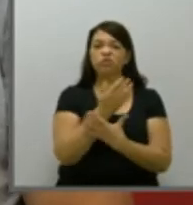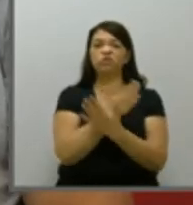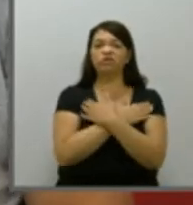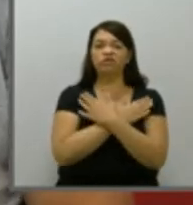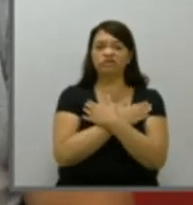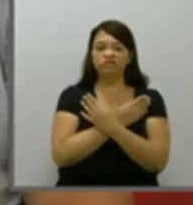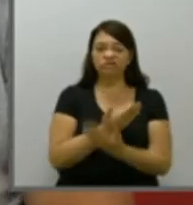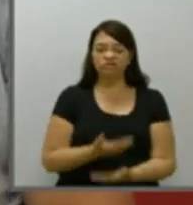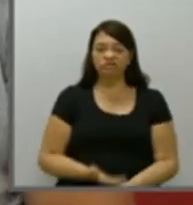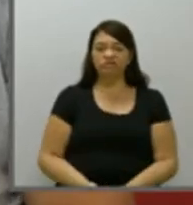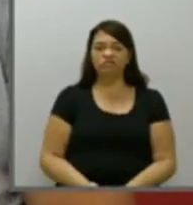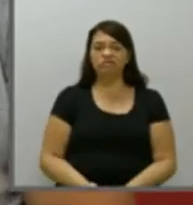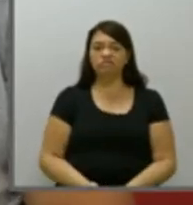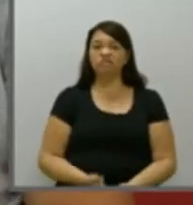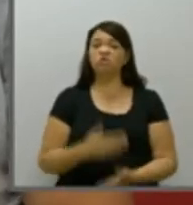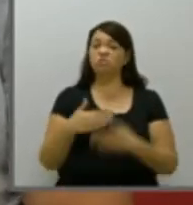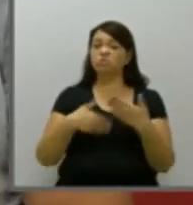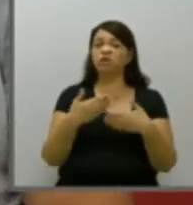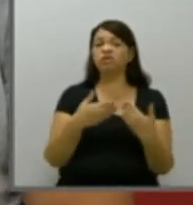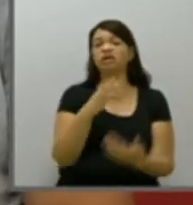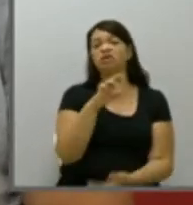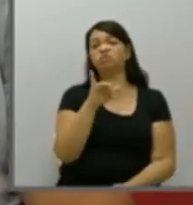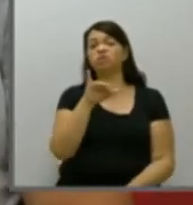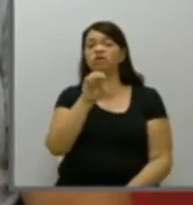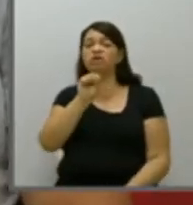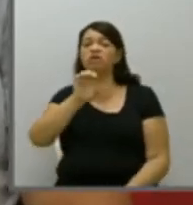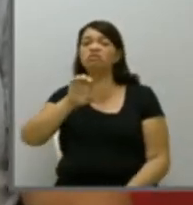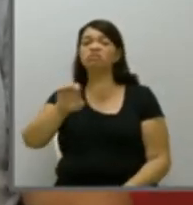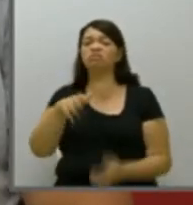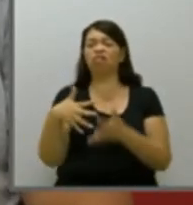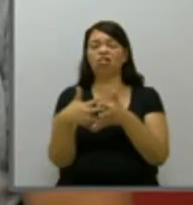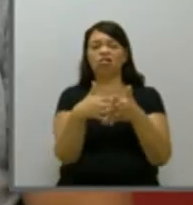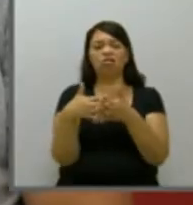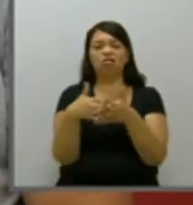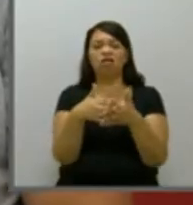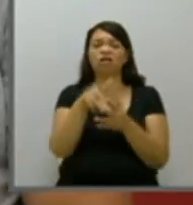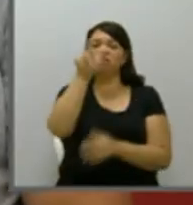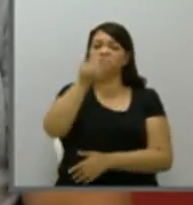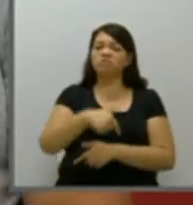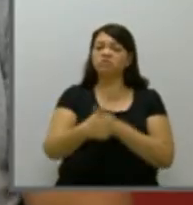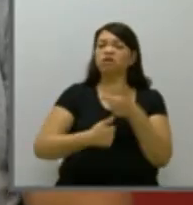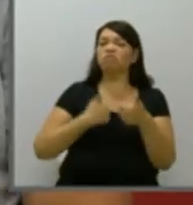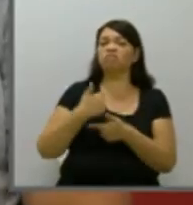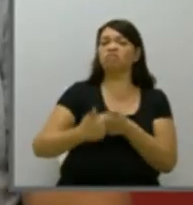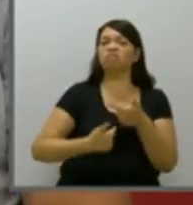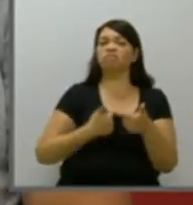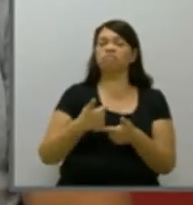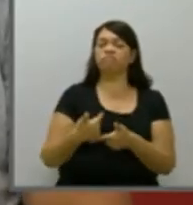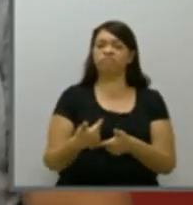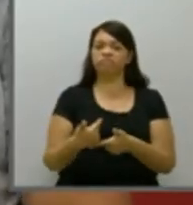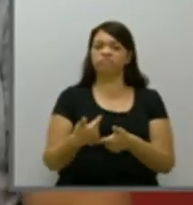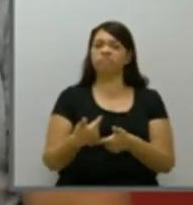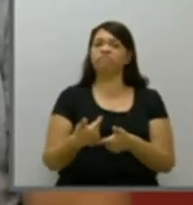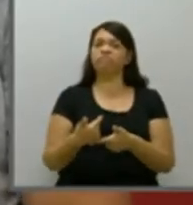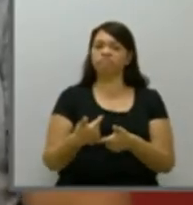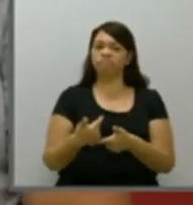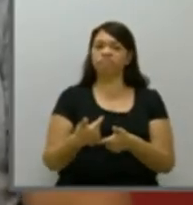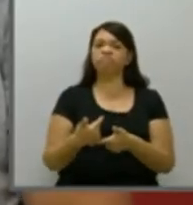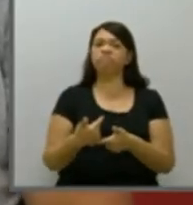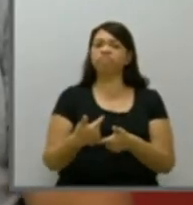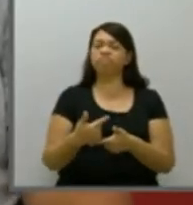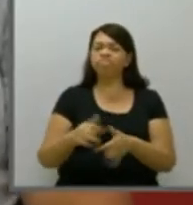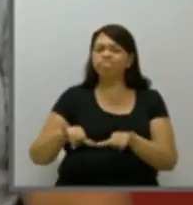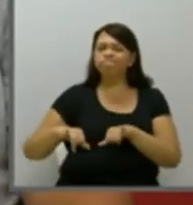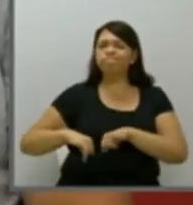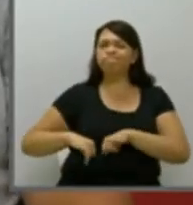Num processo de crise, em pleno desemprego, os trabalhadores passando o trabalho